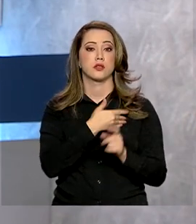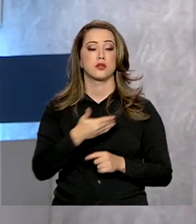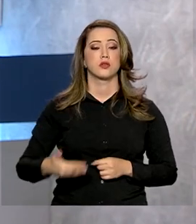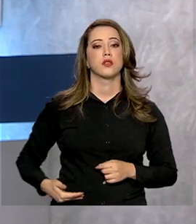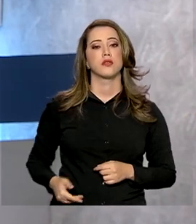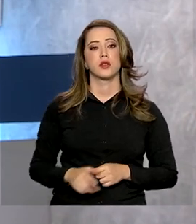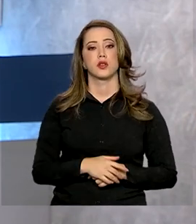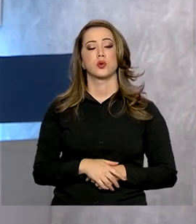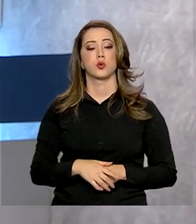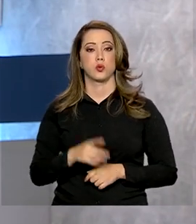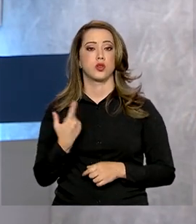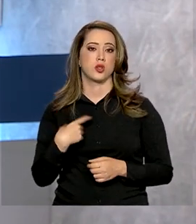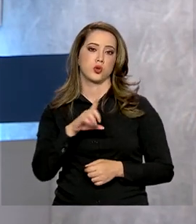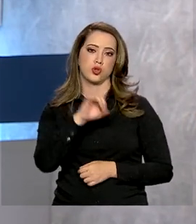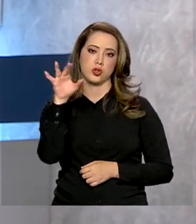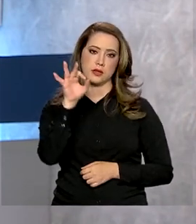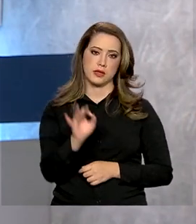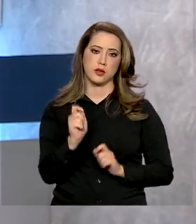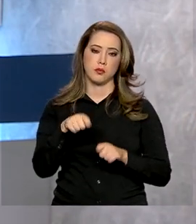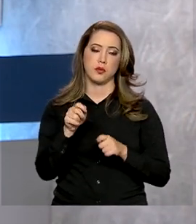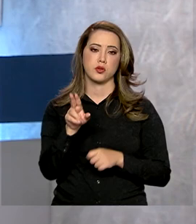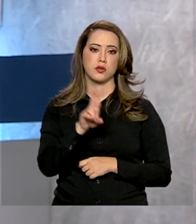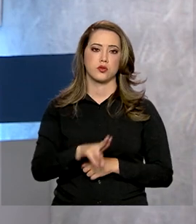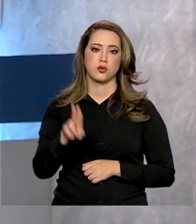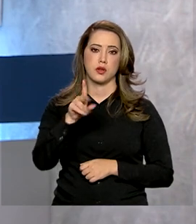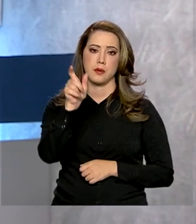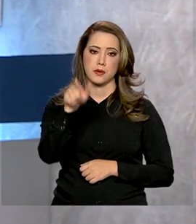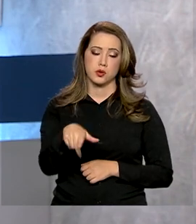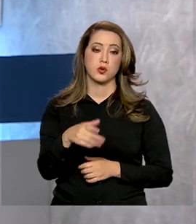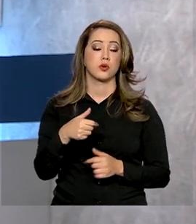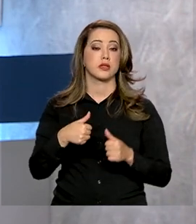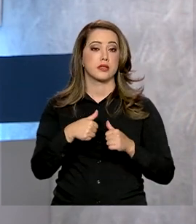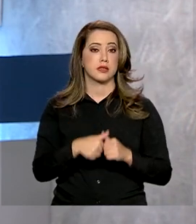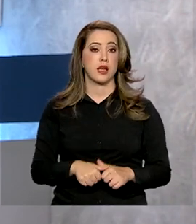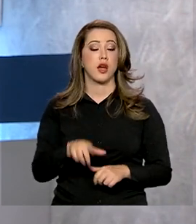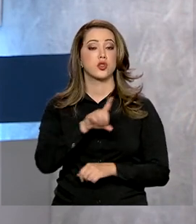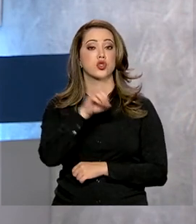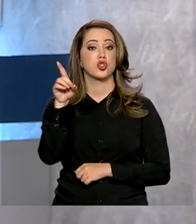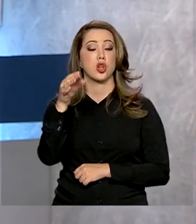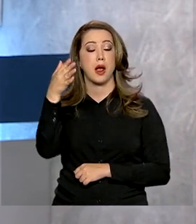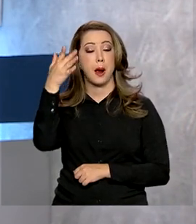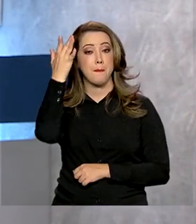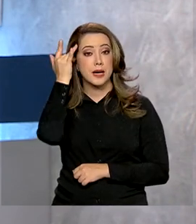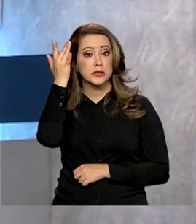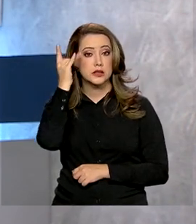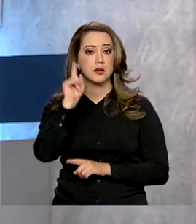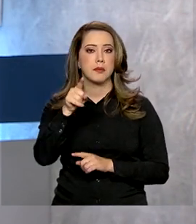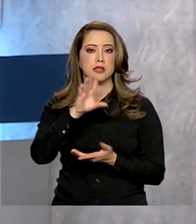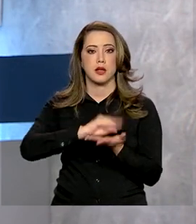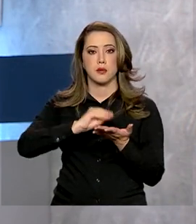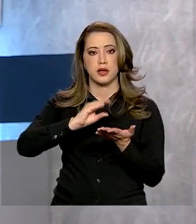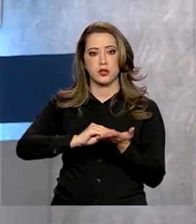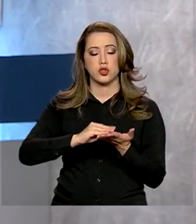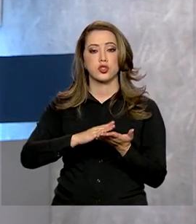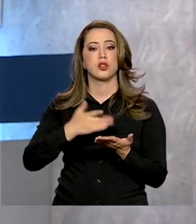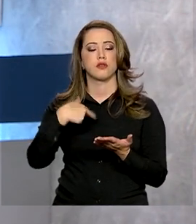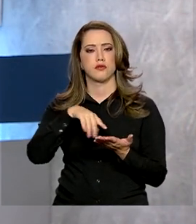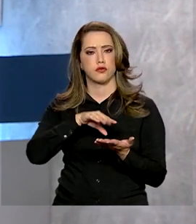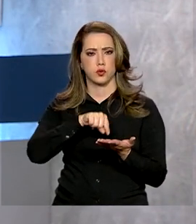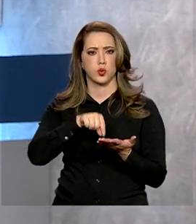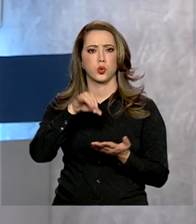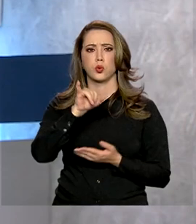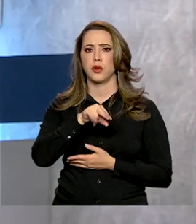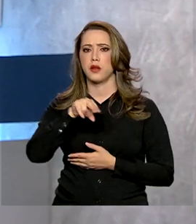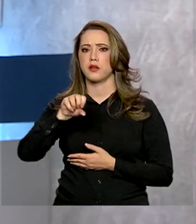reagendamento já pode ser feito. O segurado que está marcado para ser atendido amanhã e tem o aplicativo do Meu INSS no